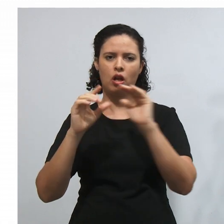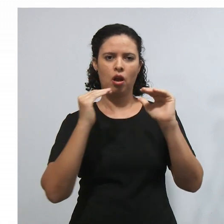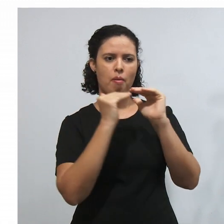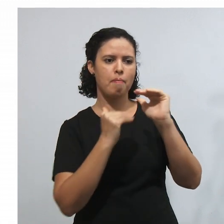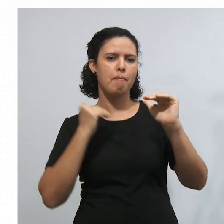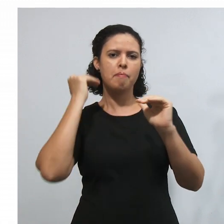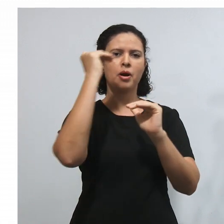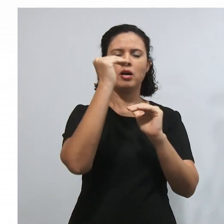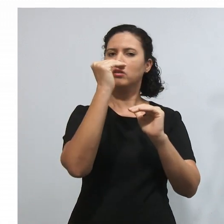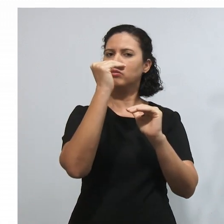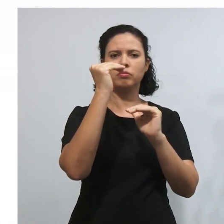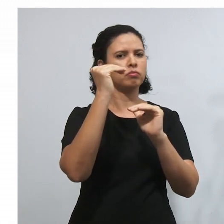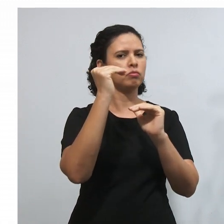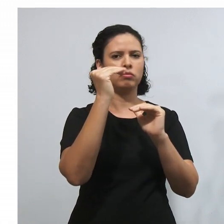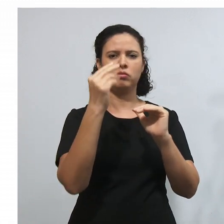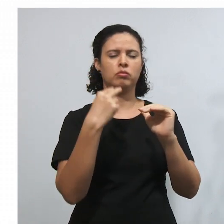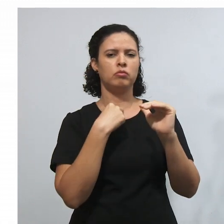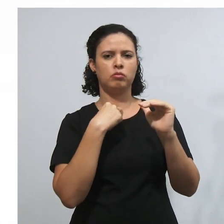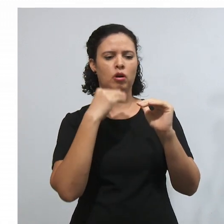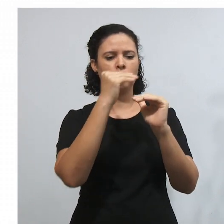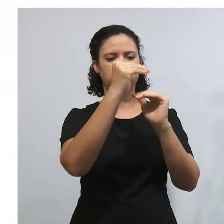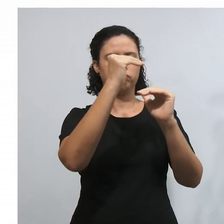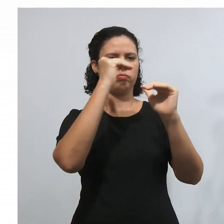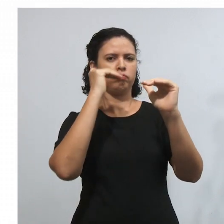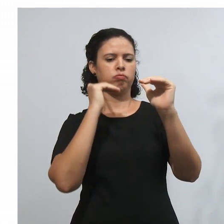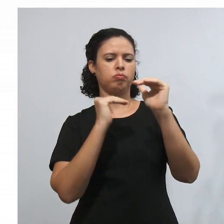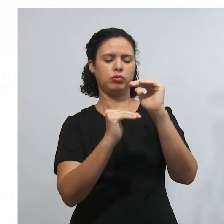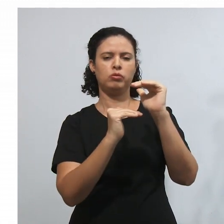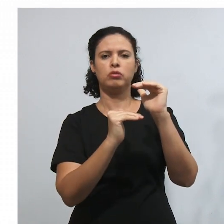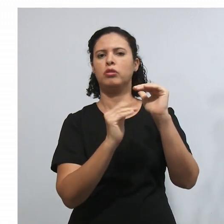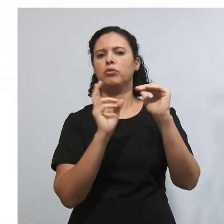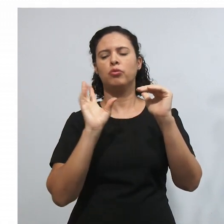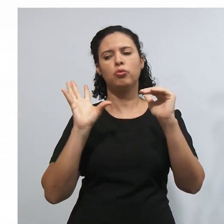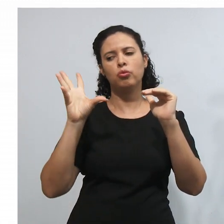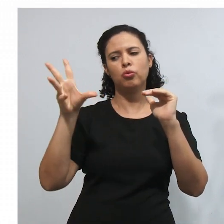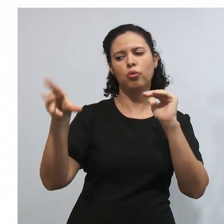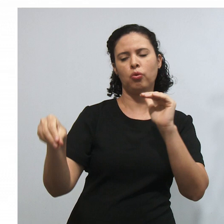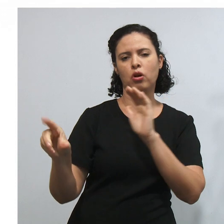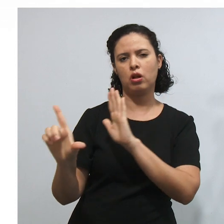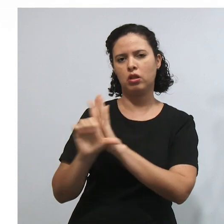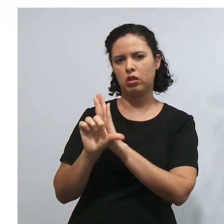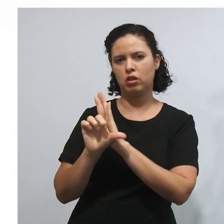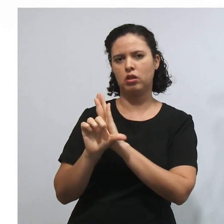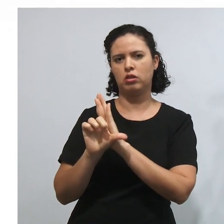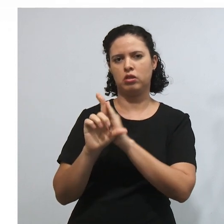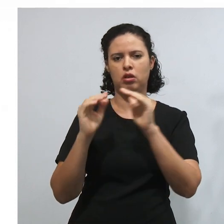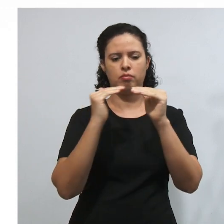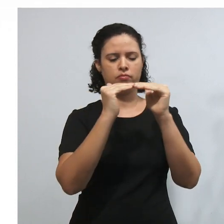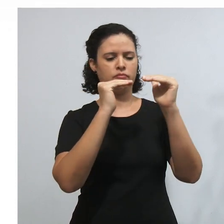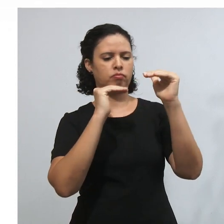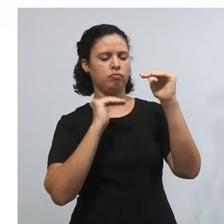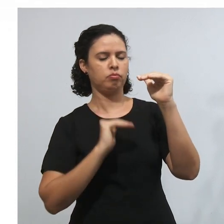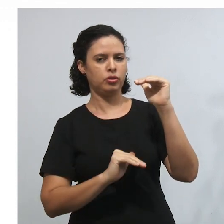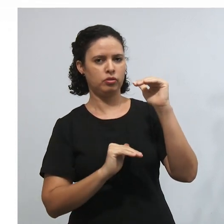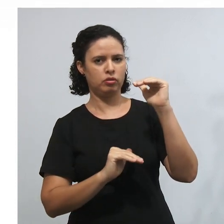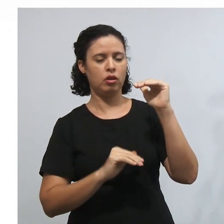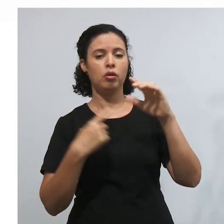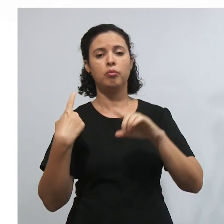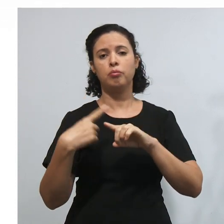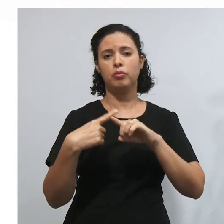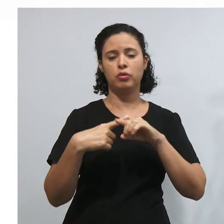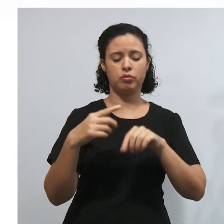documento jurídico, nenhuma outra lei, nenhum outro ato que vá, de fato,